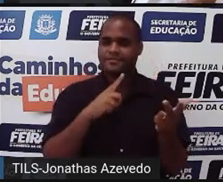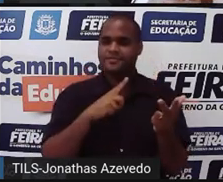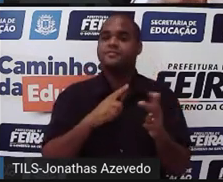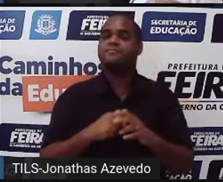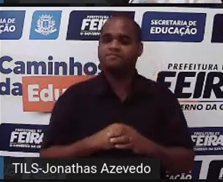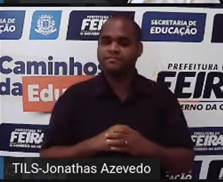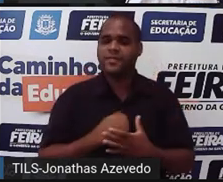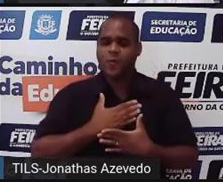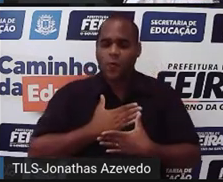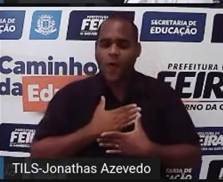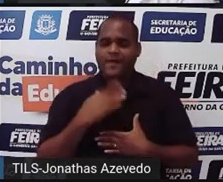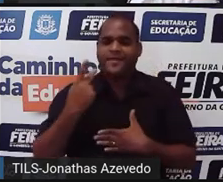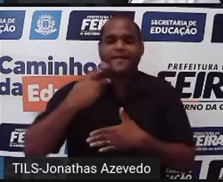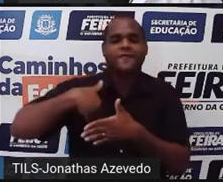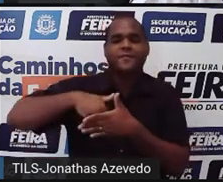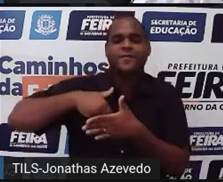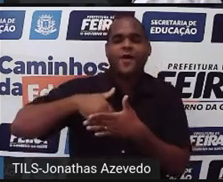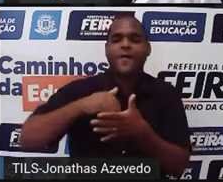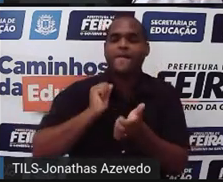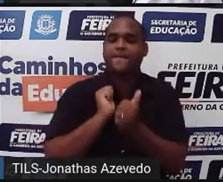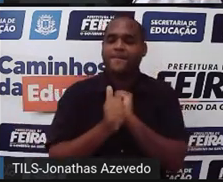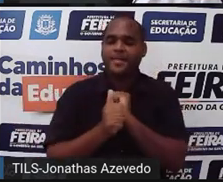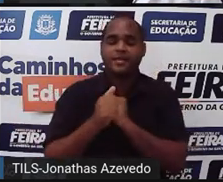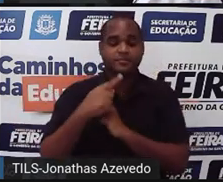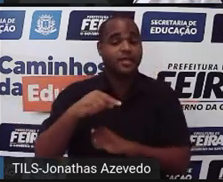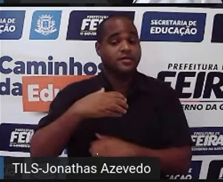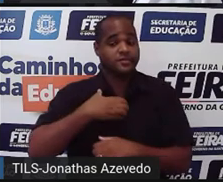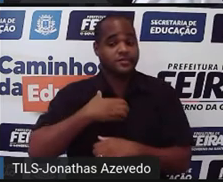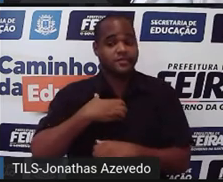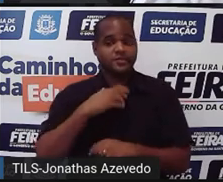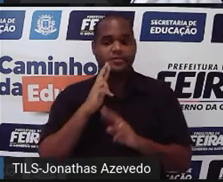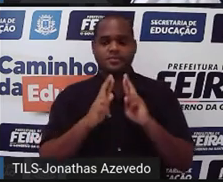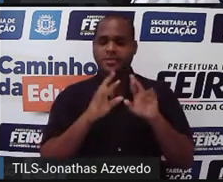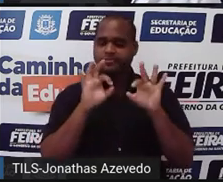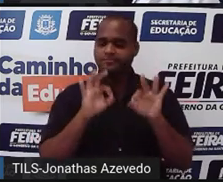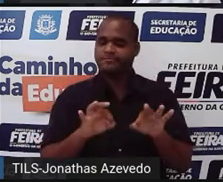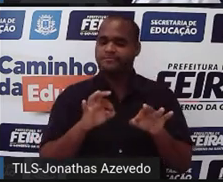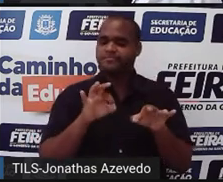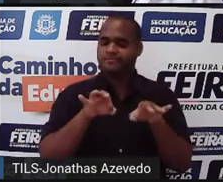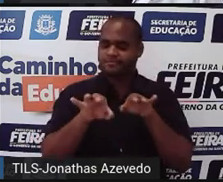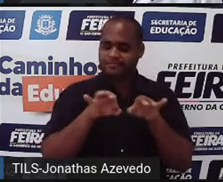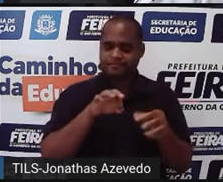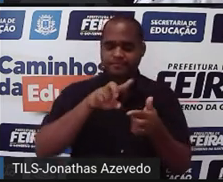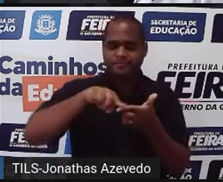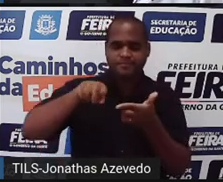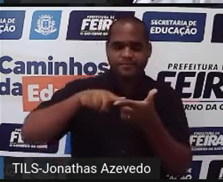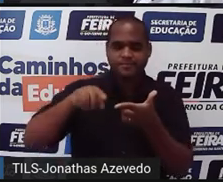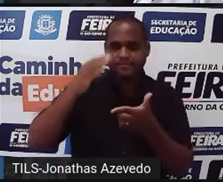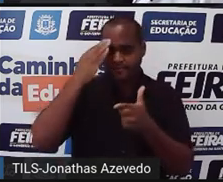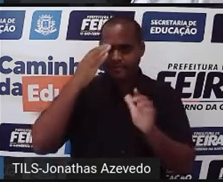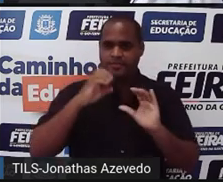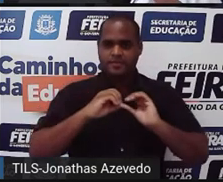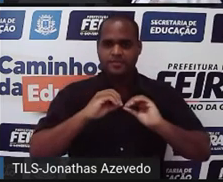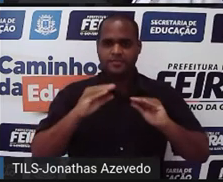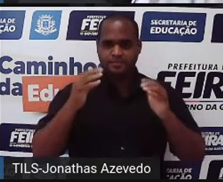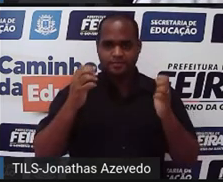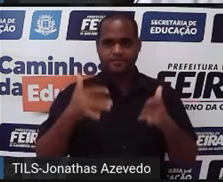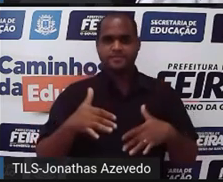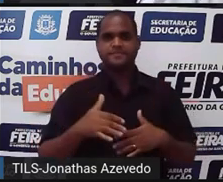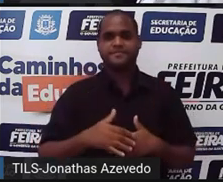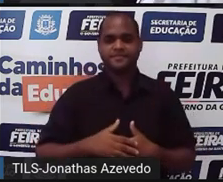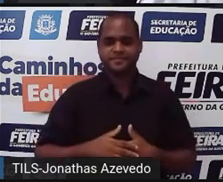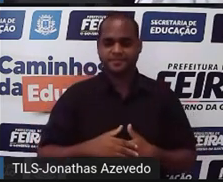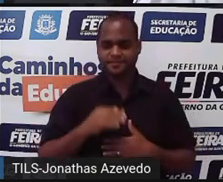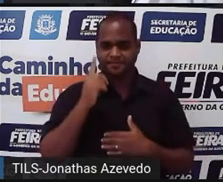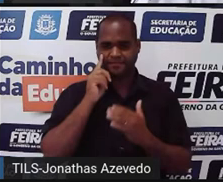já é a gente encontrando um sentido para resolver o problema. Já é a gente fazendo uma interpretação. Tá bom? Mas vamos aqui no